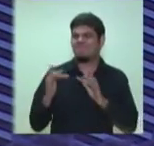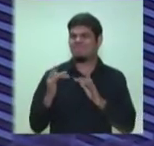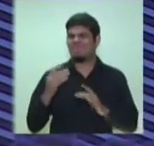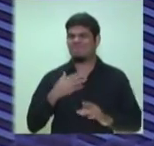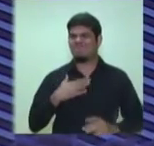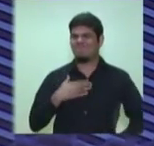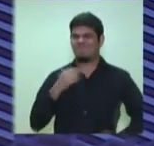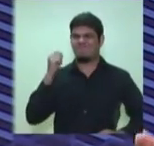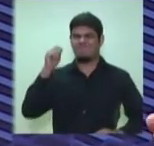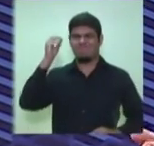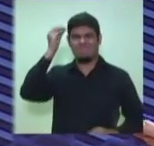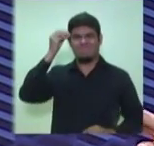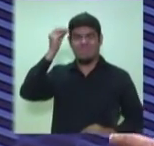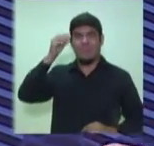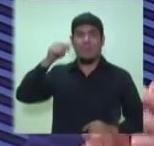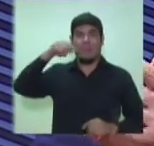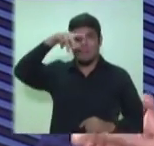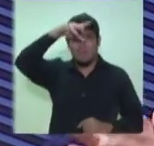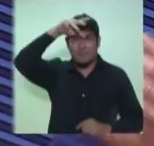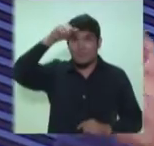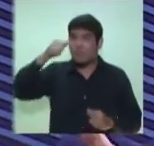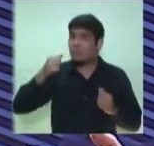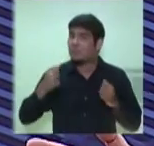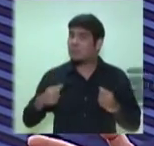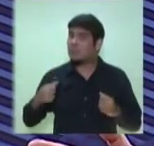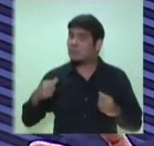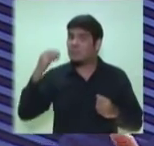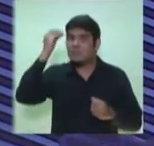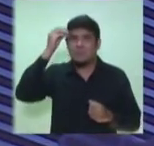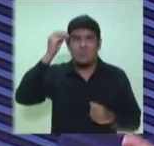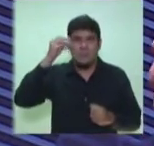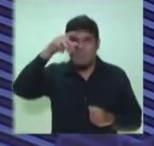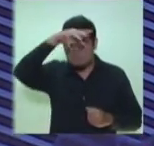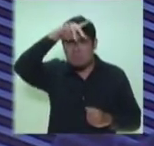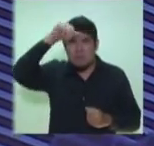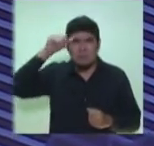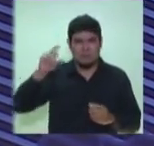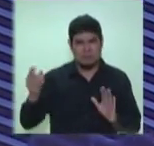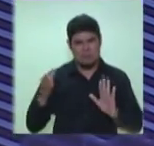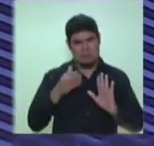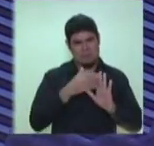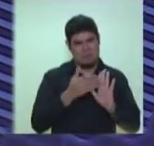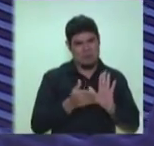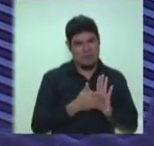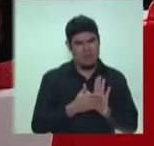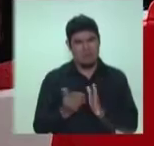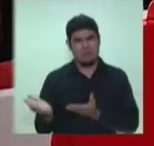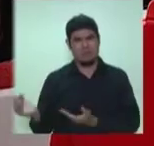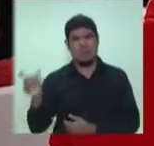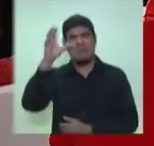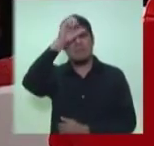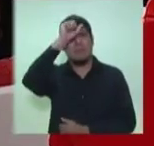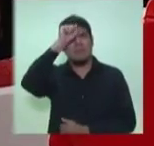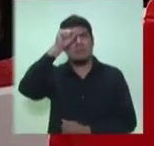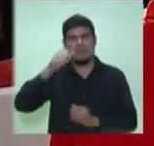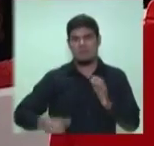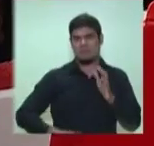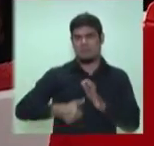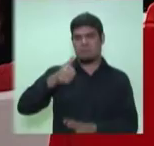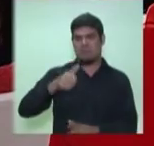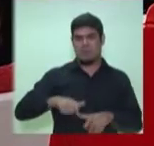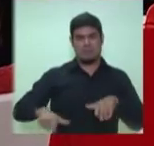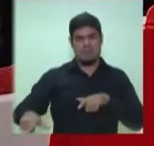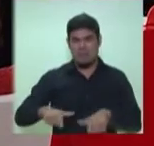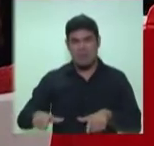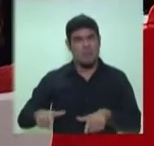experiência. Manaus não é programa menor aprendiz. Manaus não é programa meu primeiro emprego. Manaus exige que se